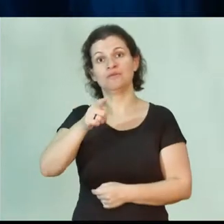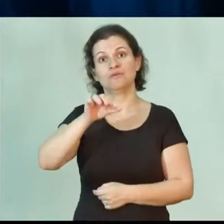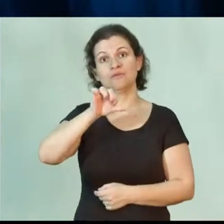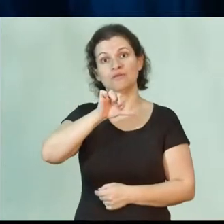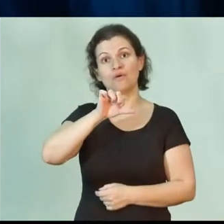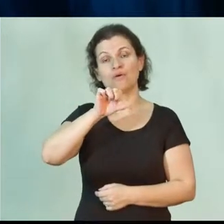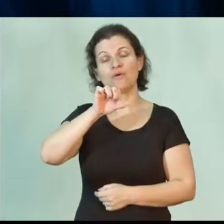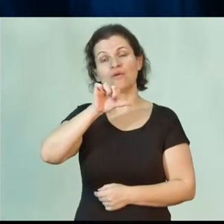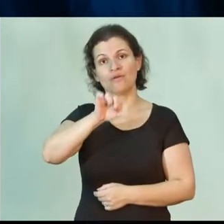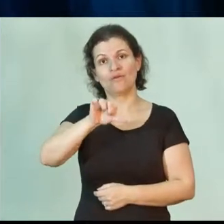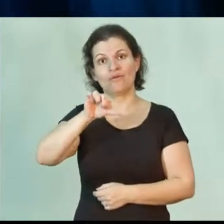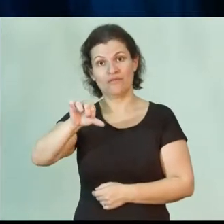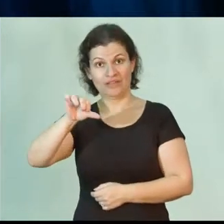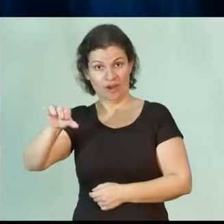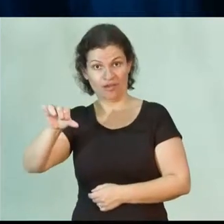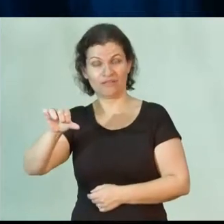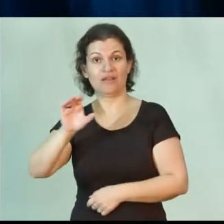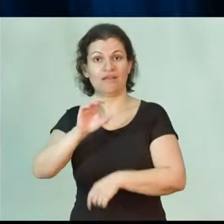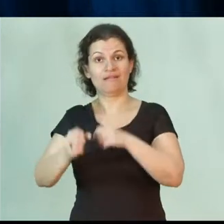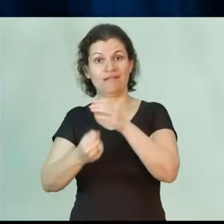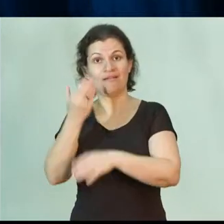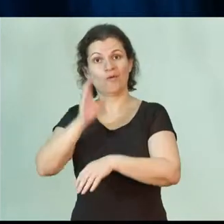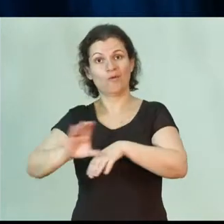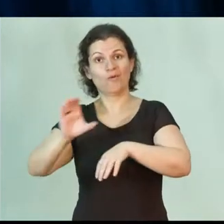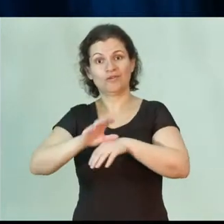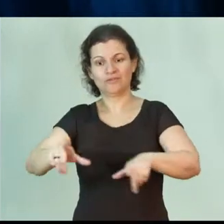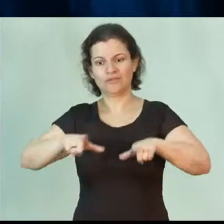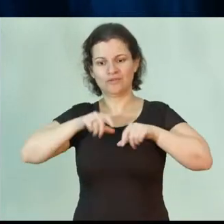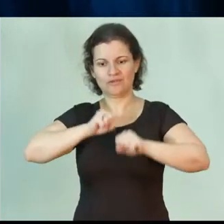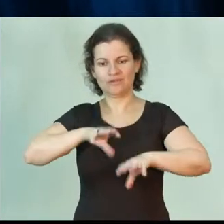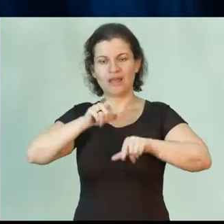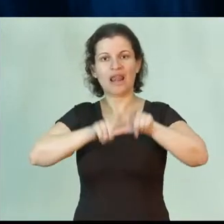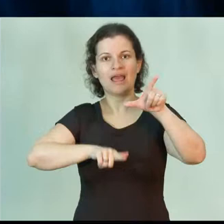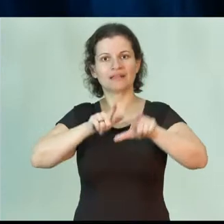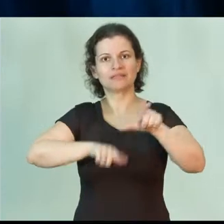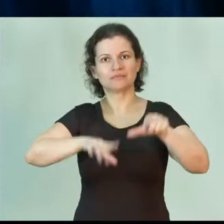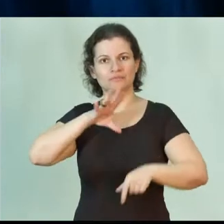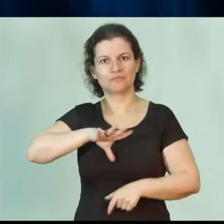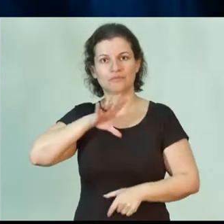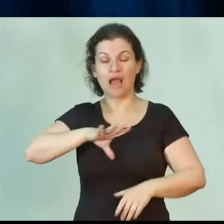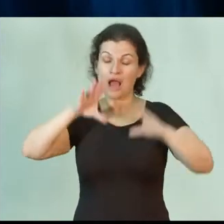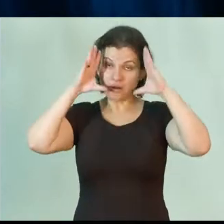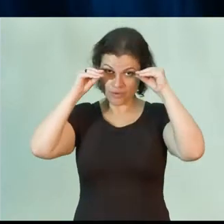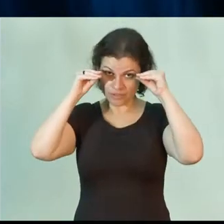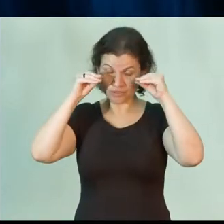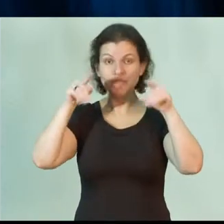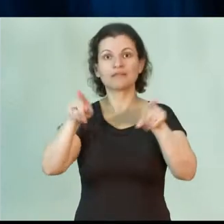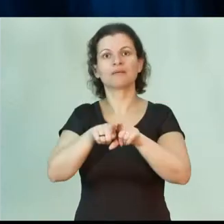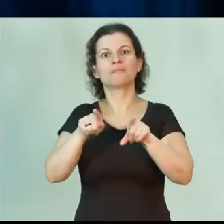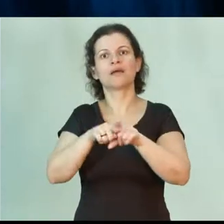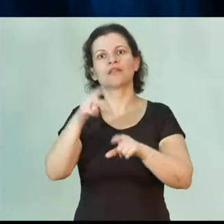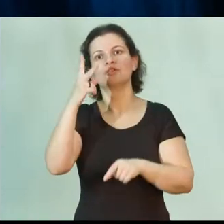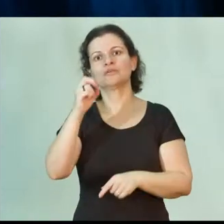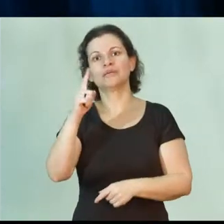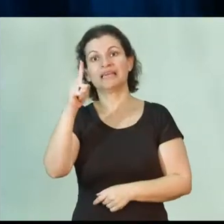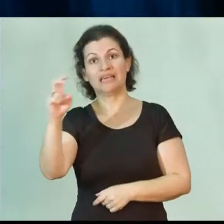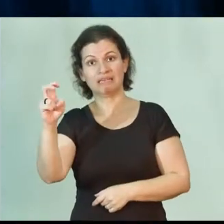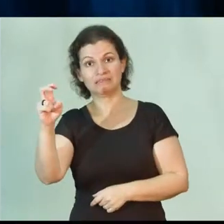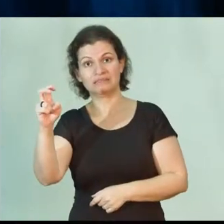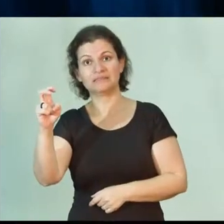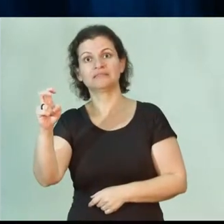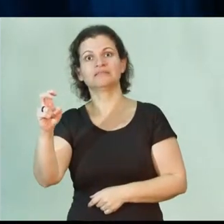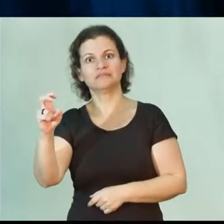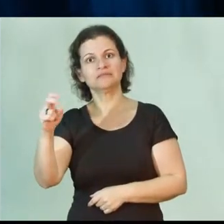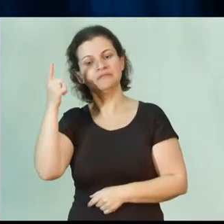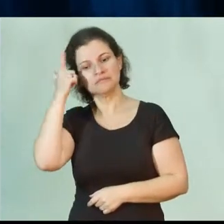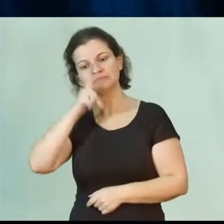foi criado o curso de licenciatura em letras portuguesa no período noturno. Em 2015, a